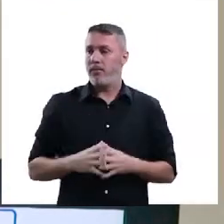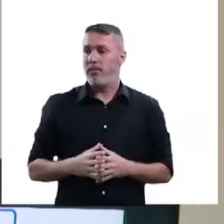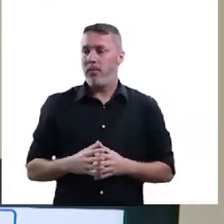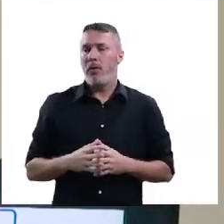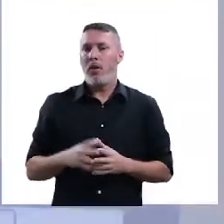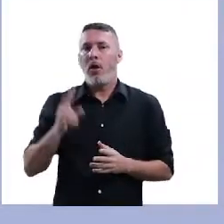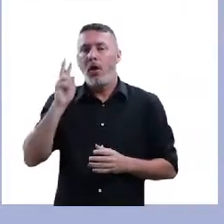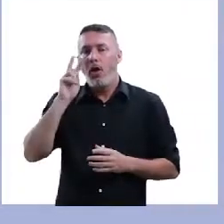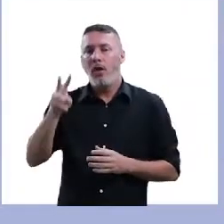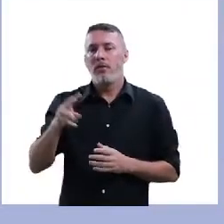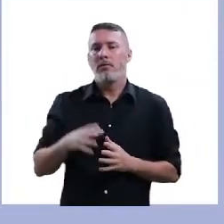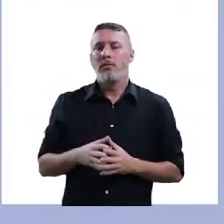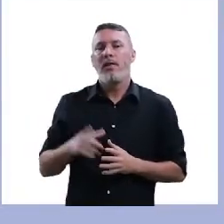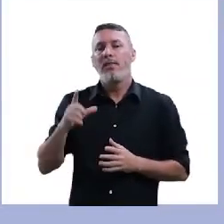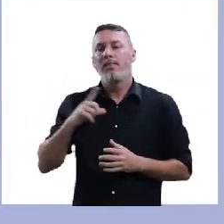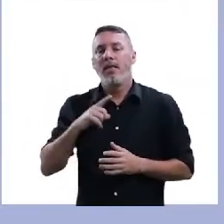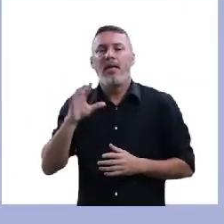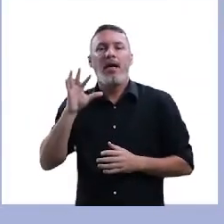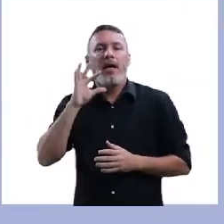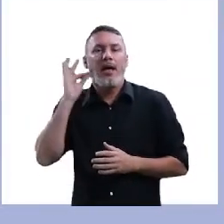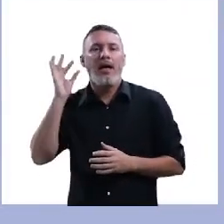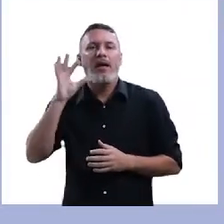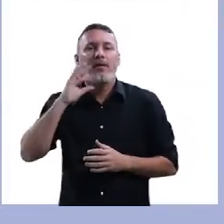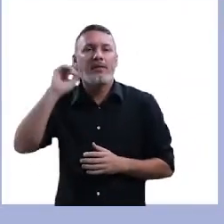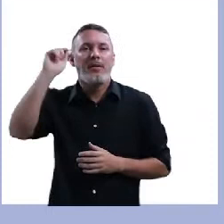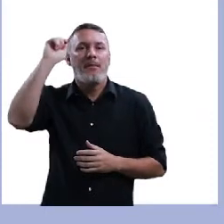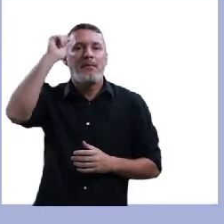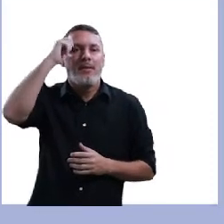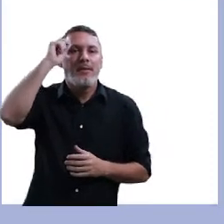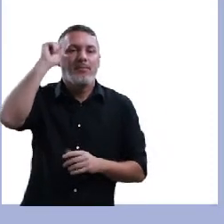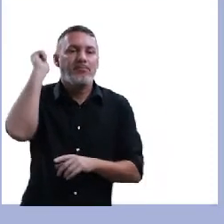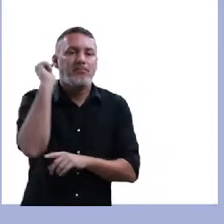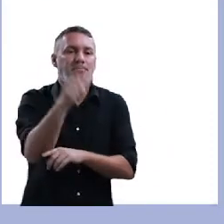aprovação. Cantem comigo. Quero ouvir todo mundo.